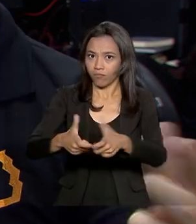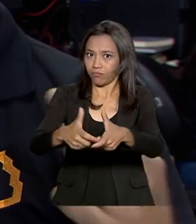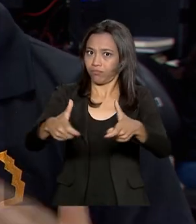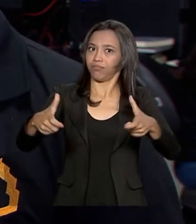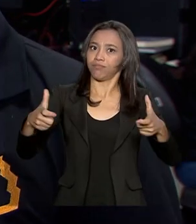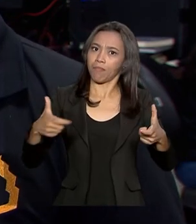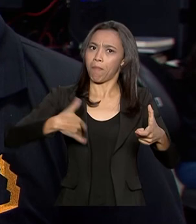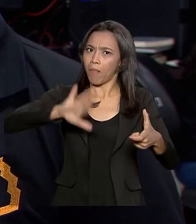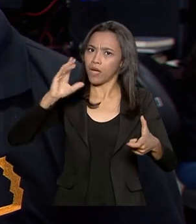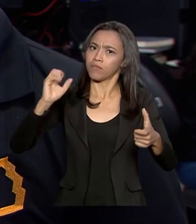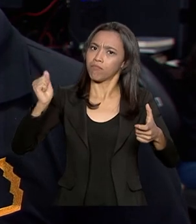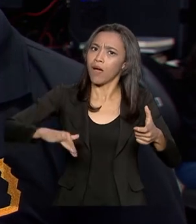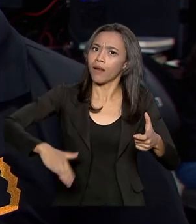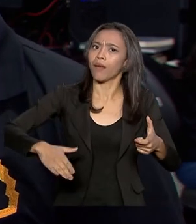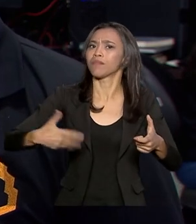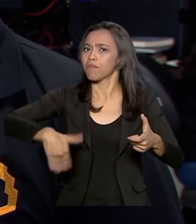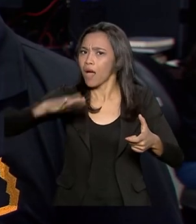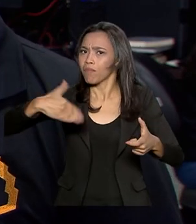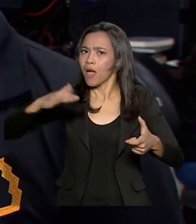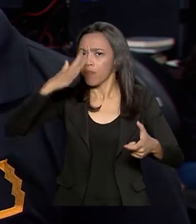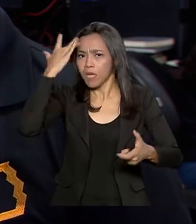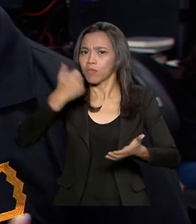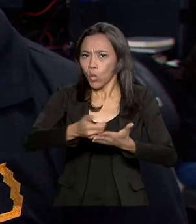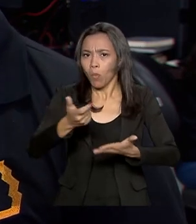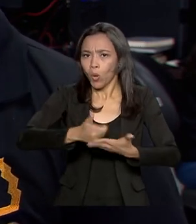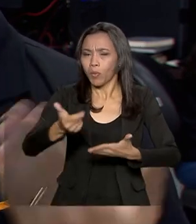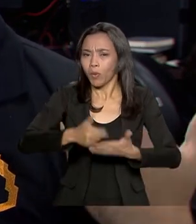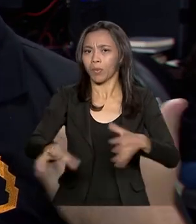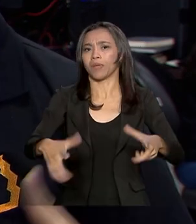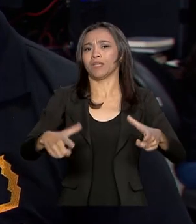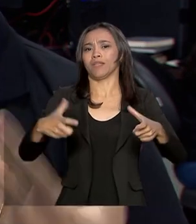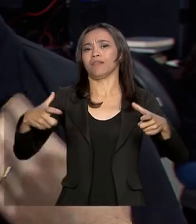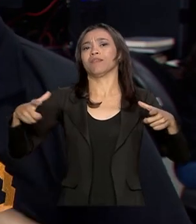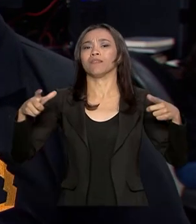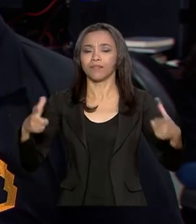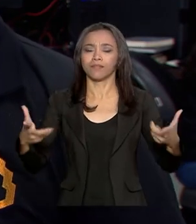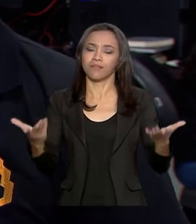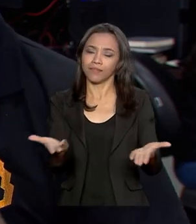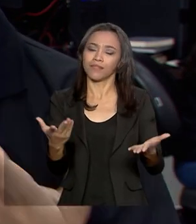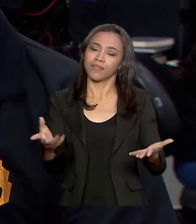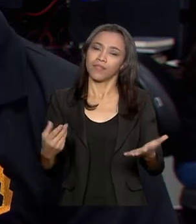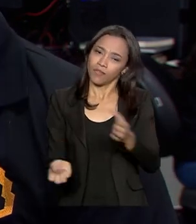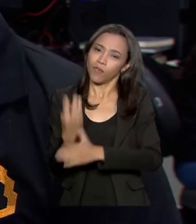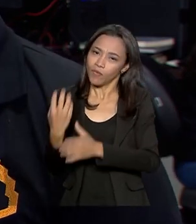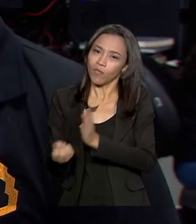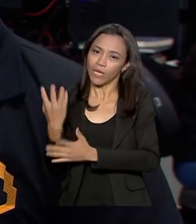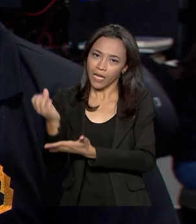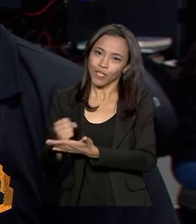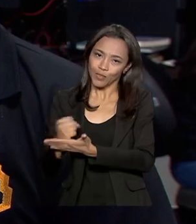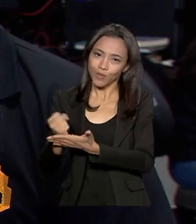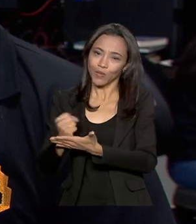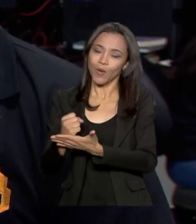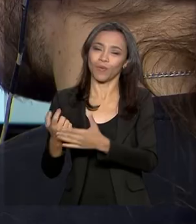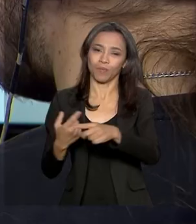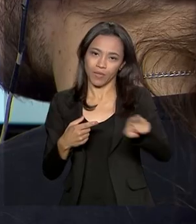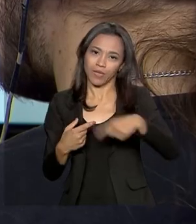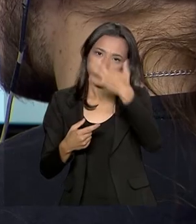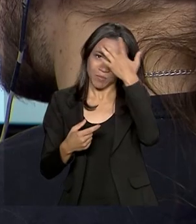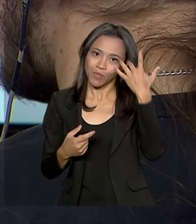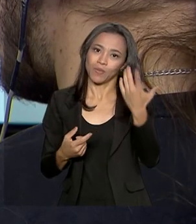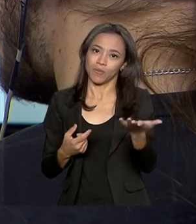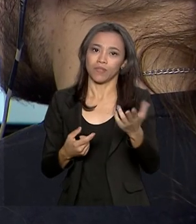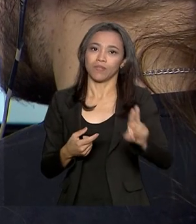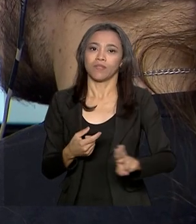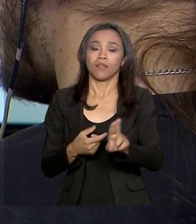e quanto mais barato for o console, mais gente comprando. E, aparentemente, os jogos que estão sendo desenvolvidos vão ser consumidos por essas pessoas. A